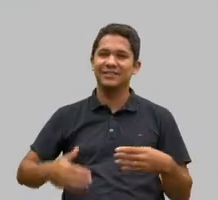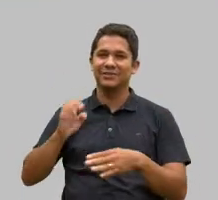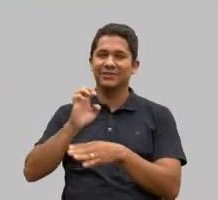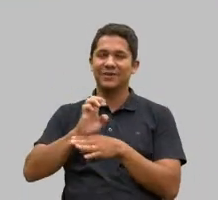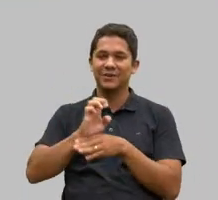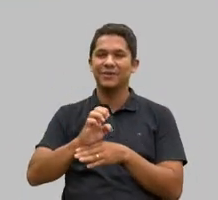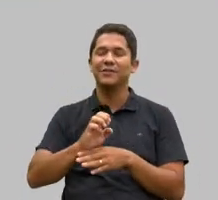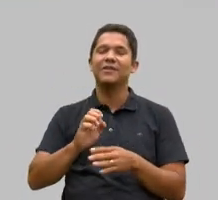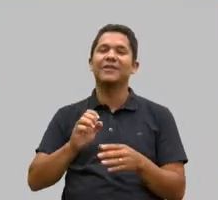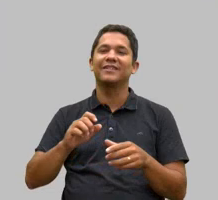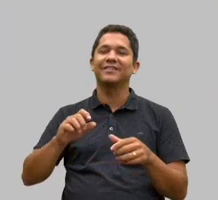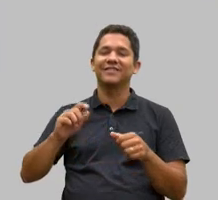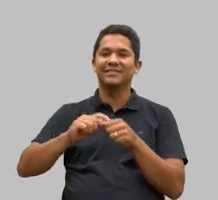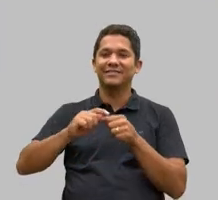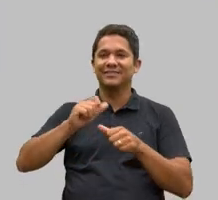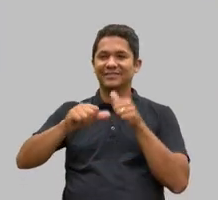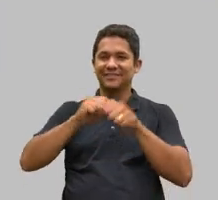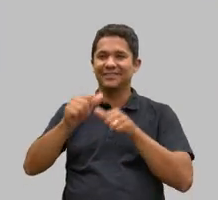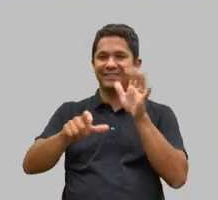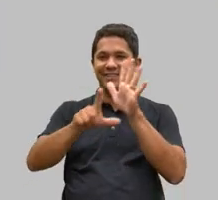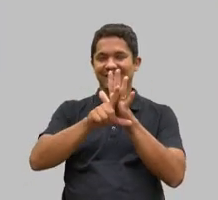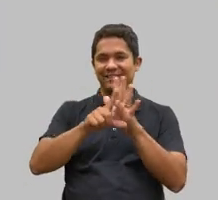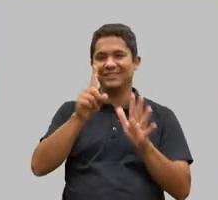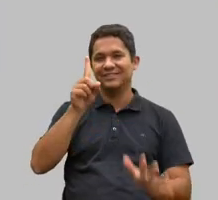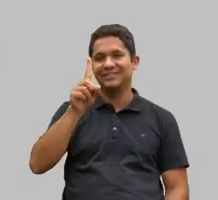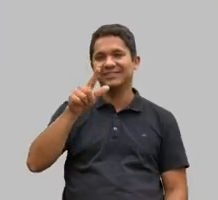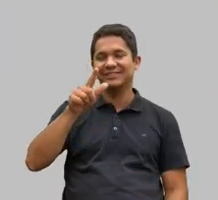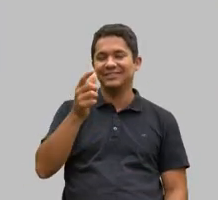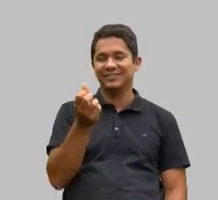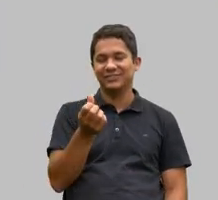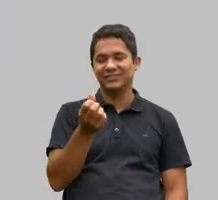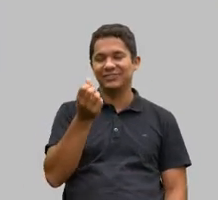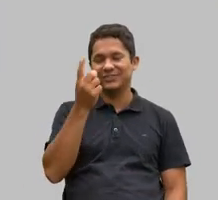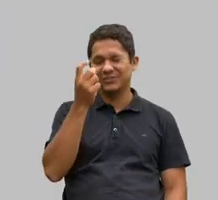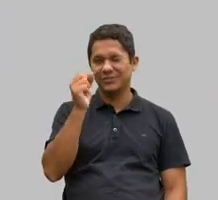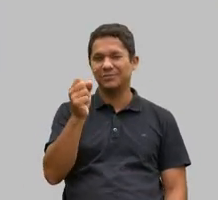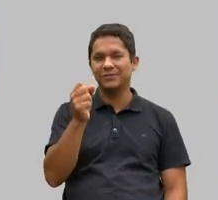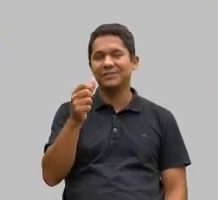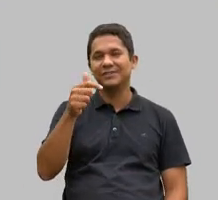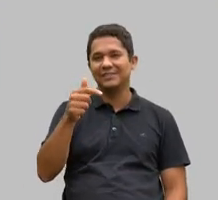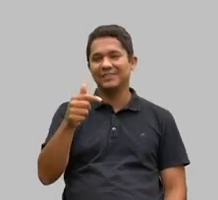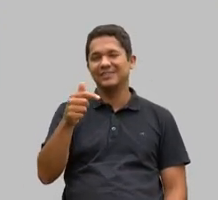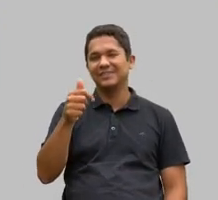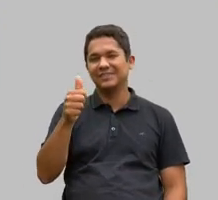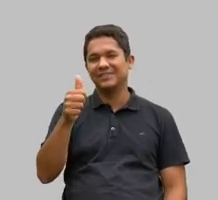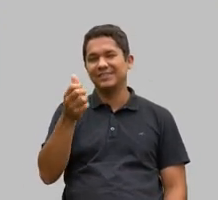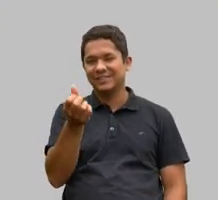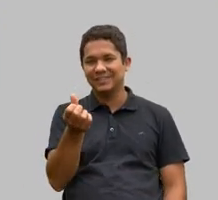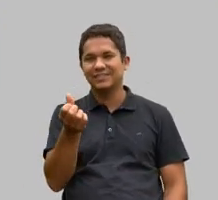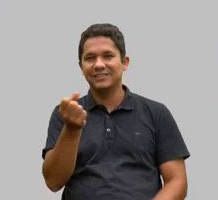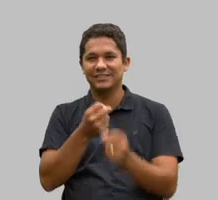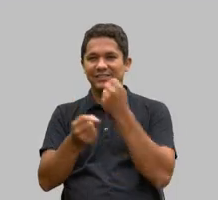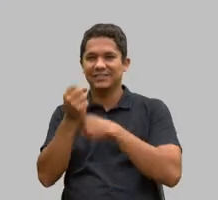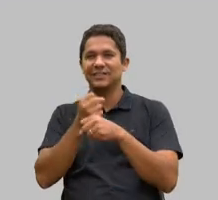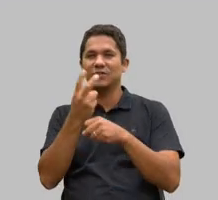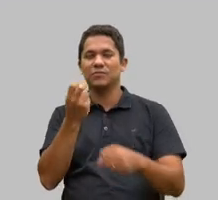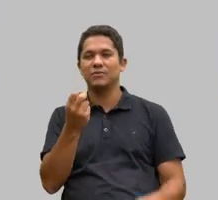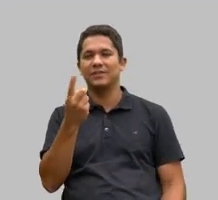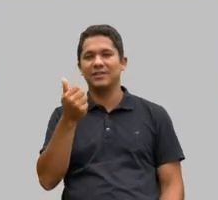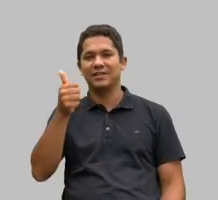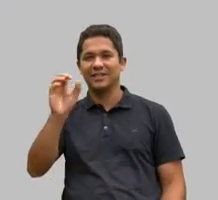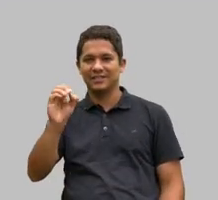.716 de 2010, feita aqui há mais ou menos 15 anos, depois replicada em vários estados e municípios,